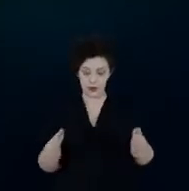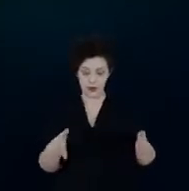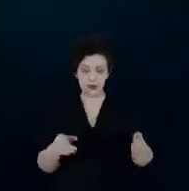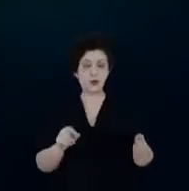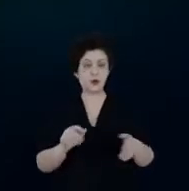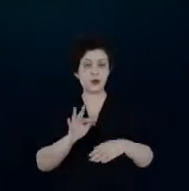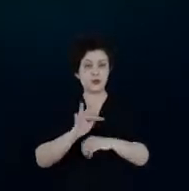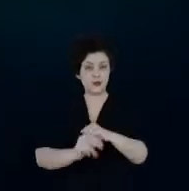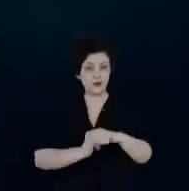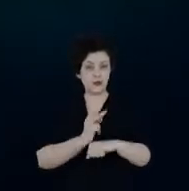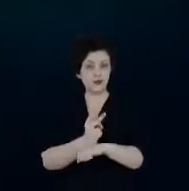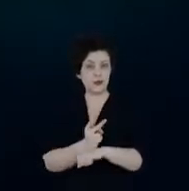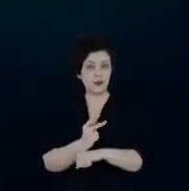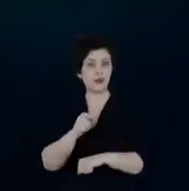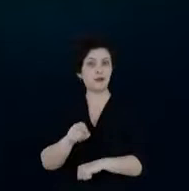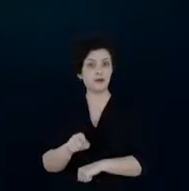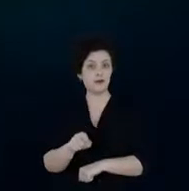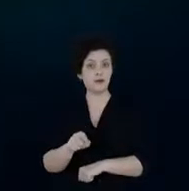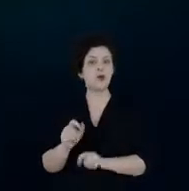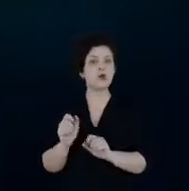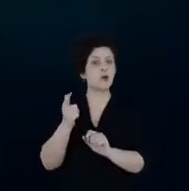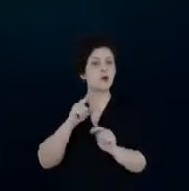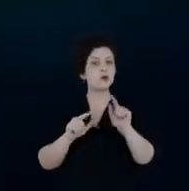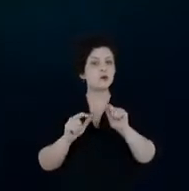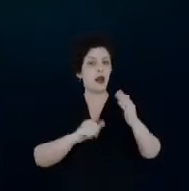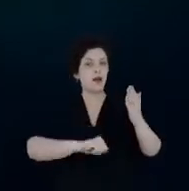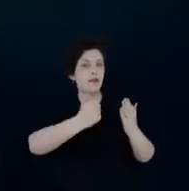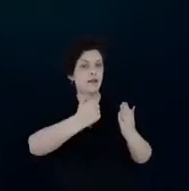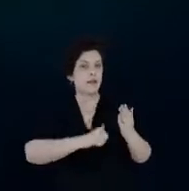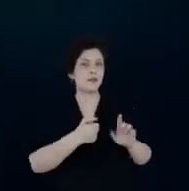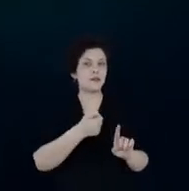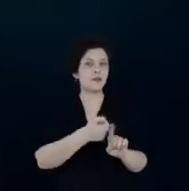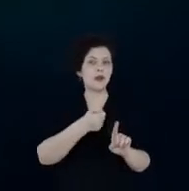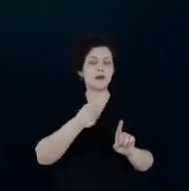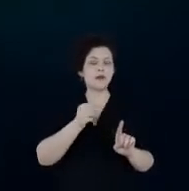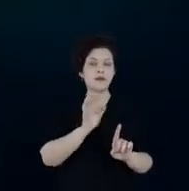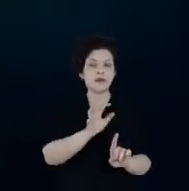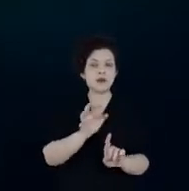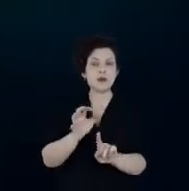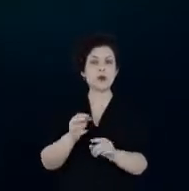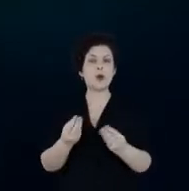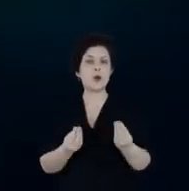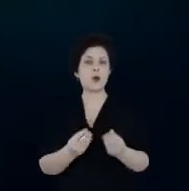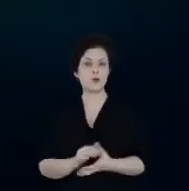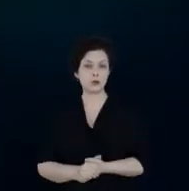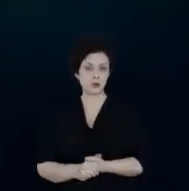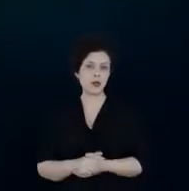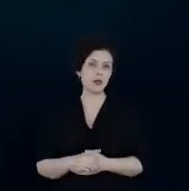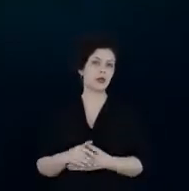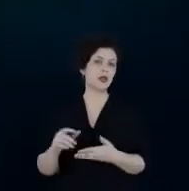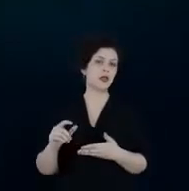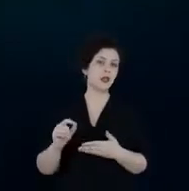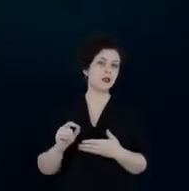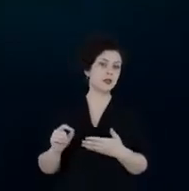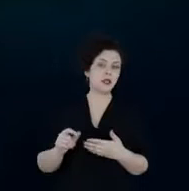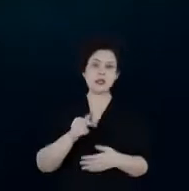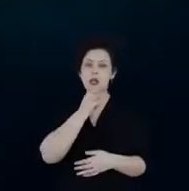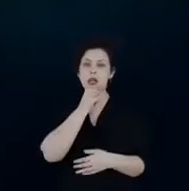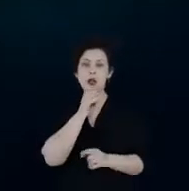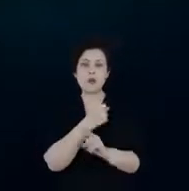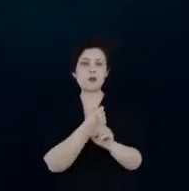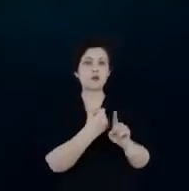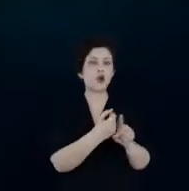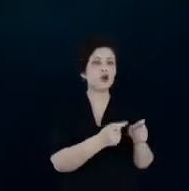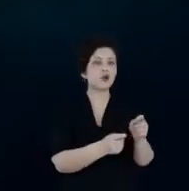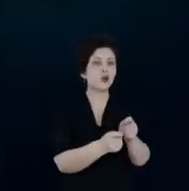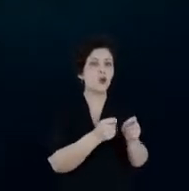Vargas, para poder fazer uma avaliação do impacto nos aspectos socioeconômicos